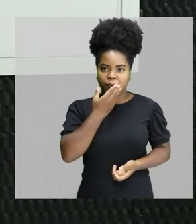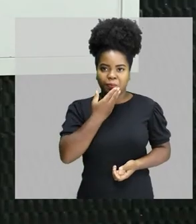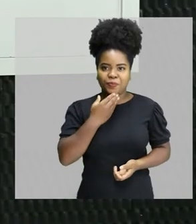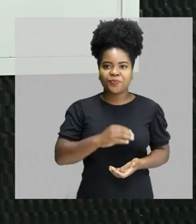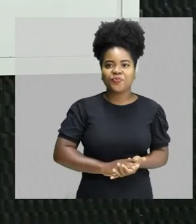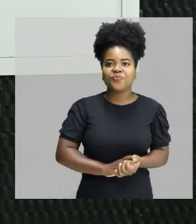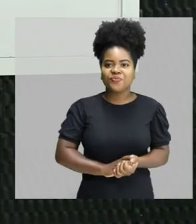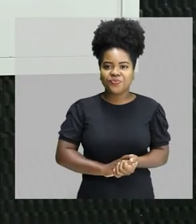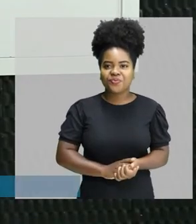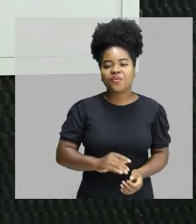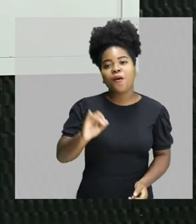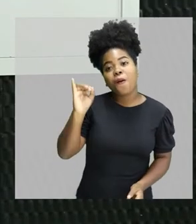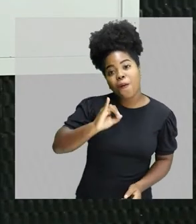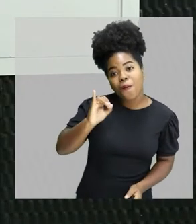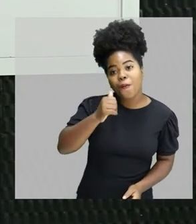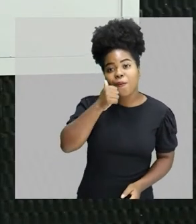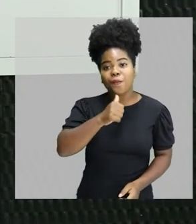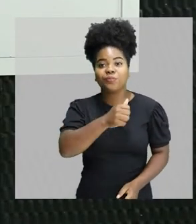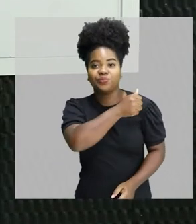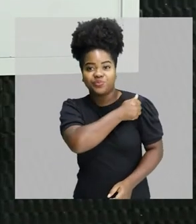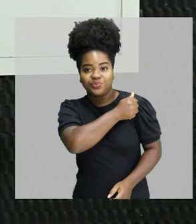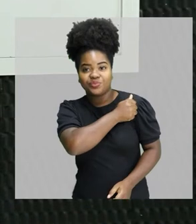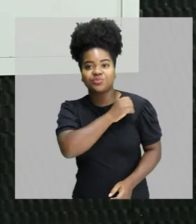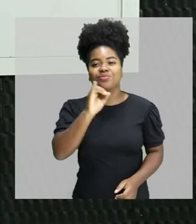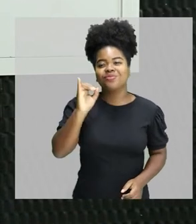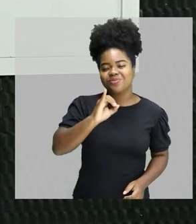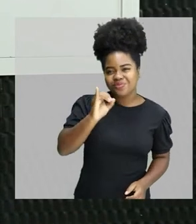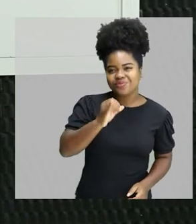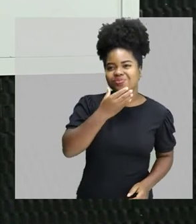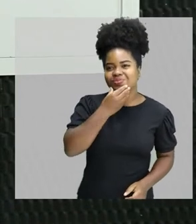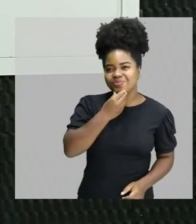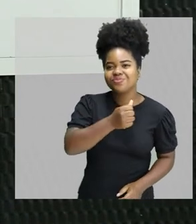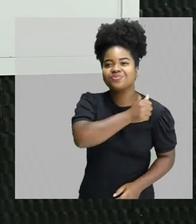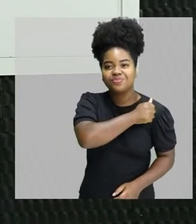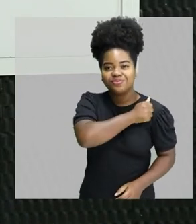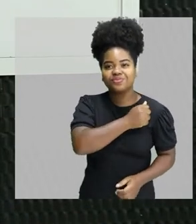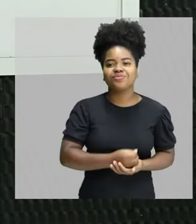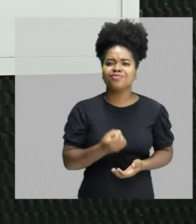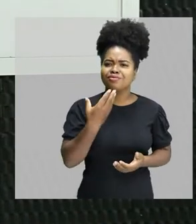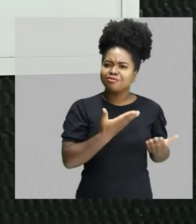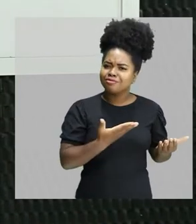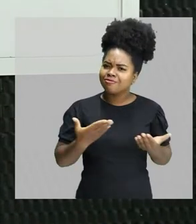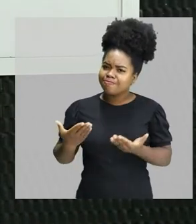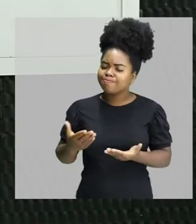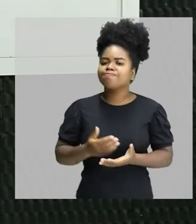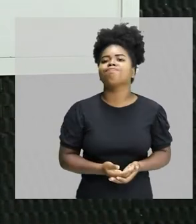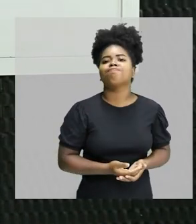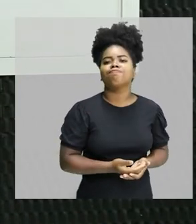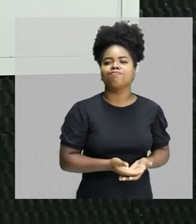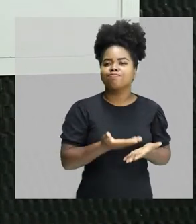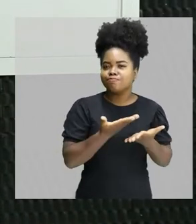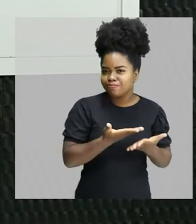Olá, aluna! Olá, aluno! Seja bem-vindo a mais uma aula de física, né? Aqui pela plataforma Gonçalves Dias, né? Agora,